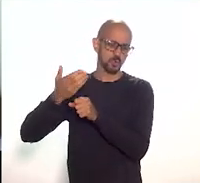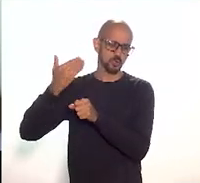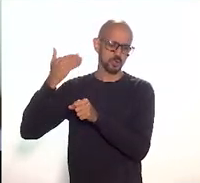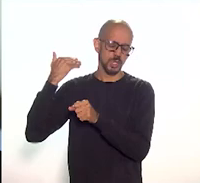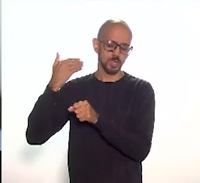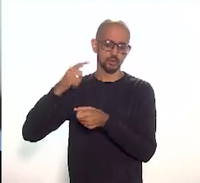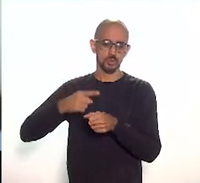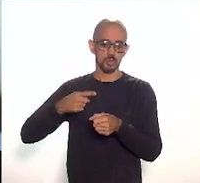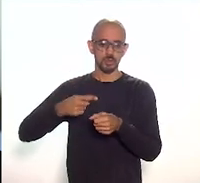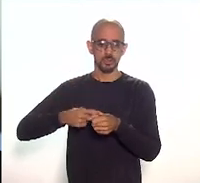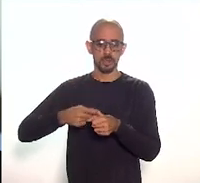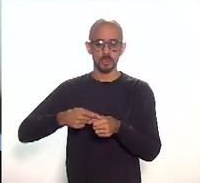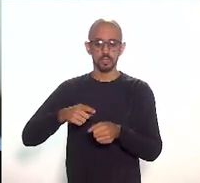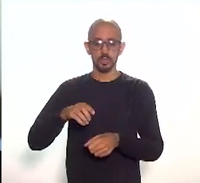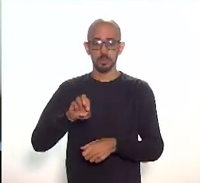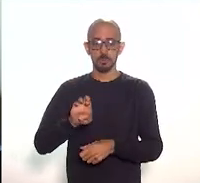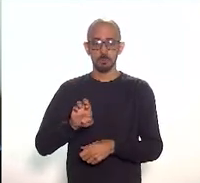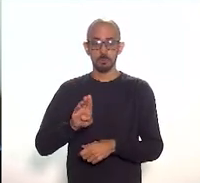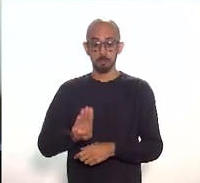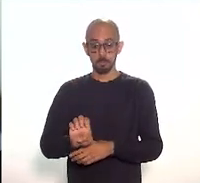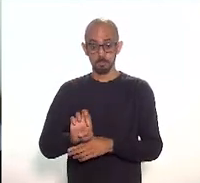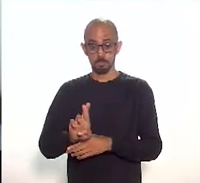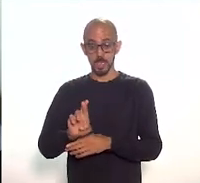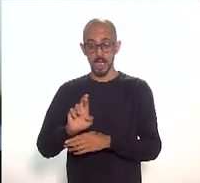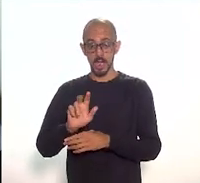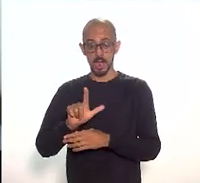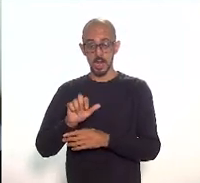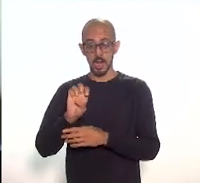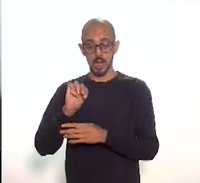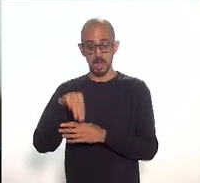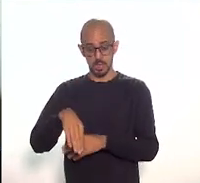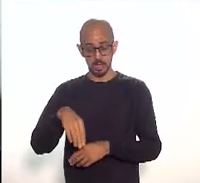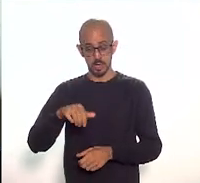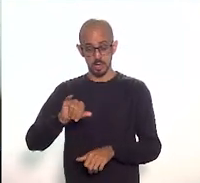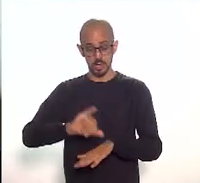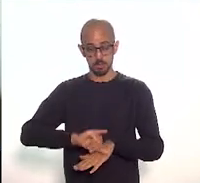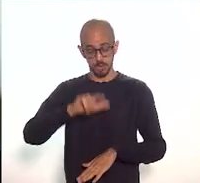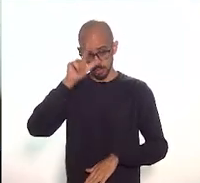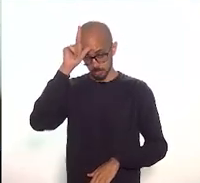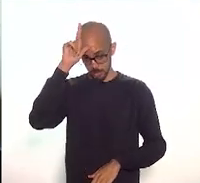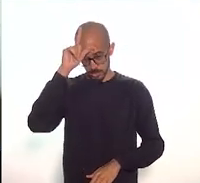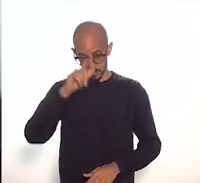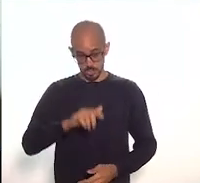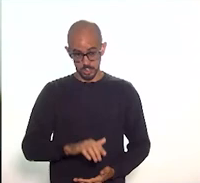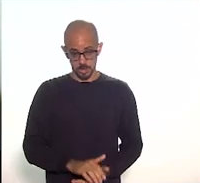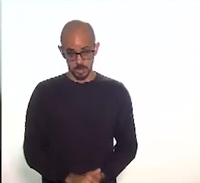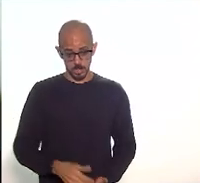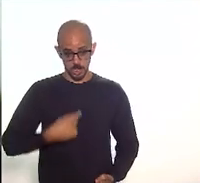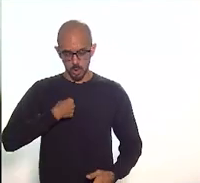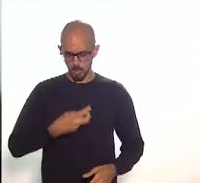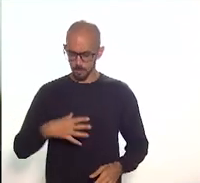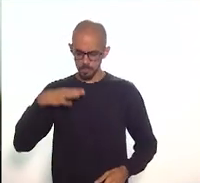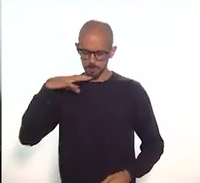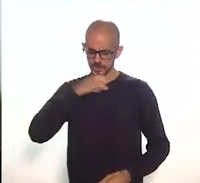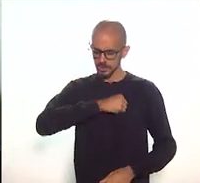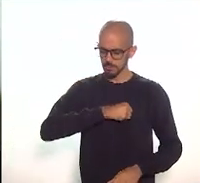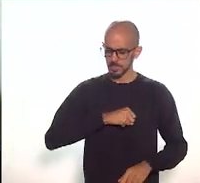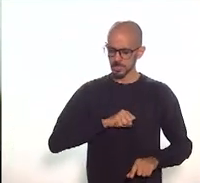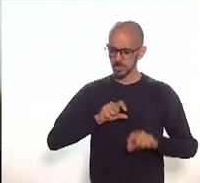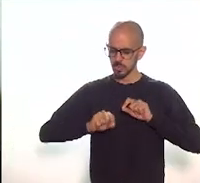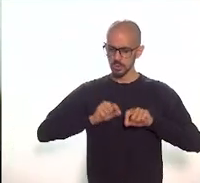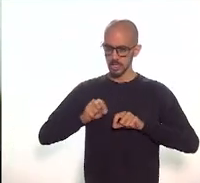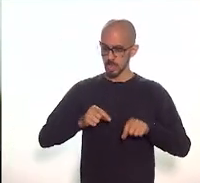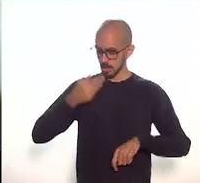de Berlim. E verifiquei que quem anda na